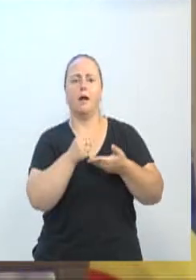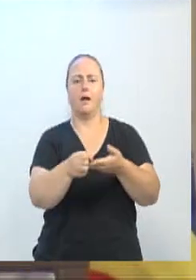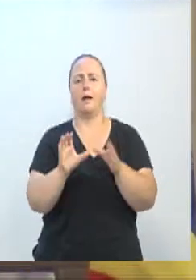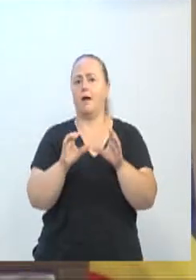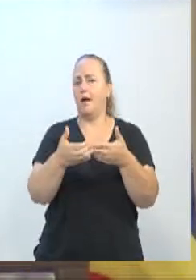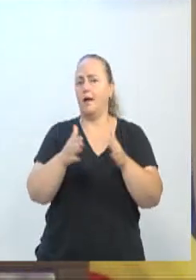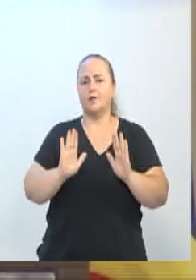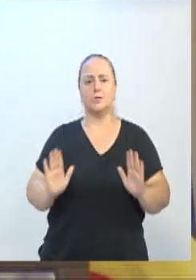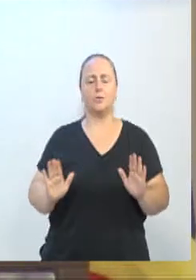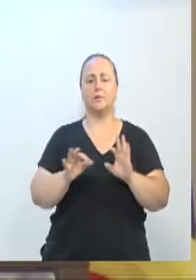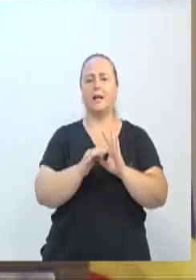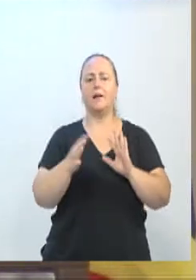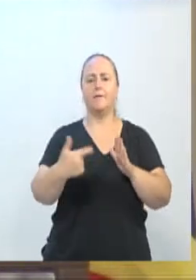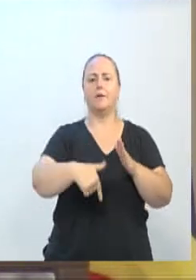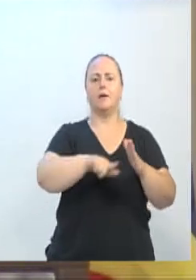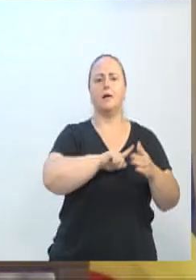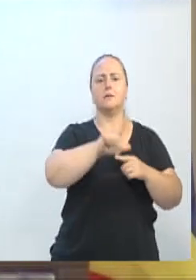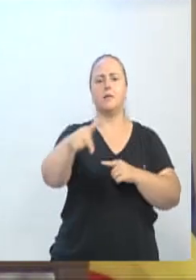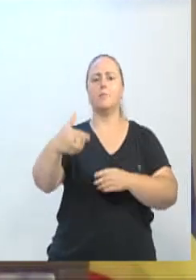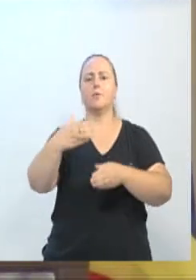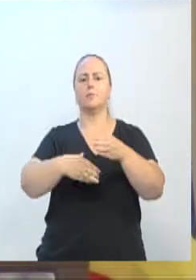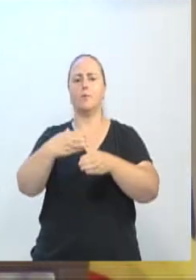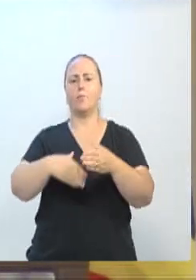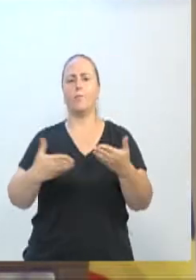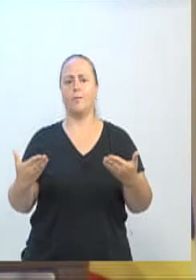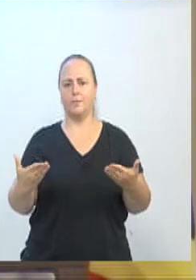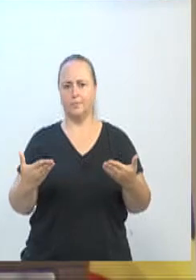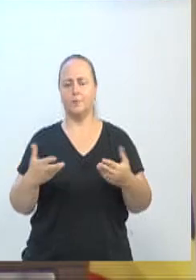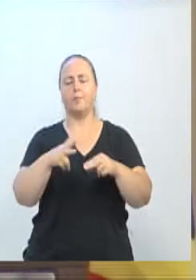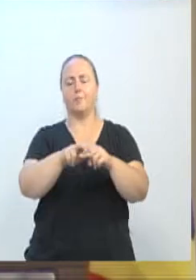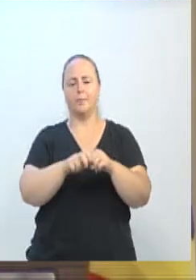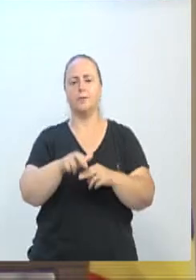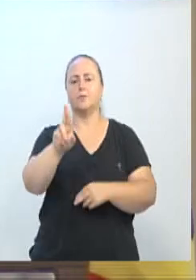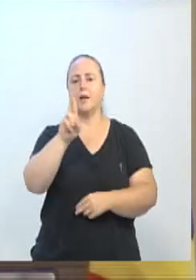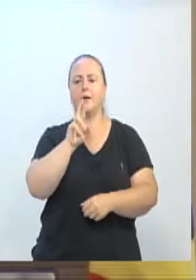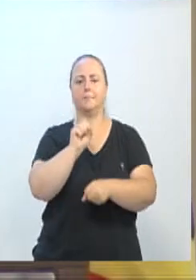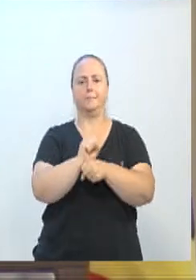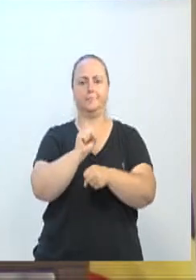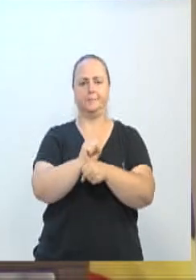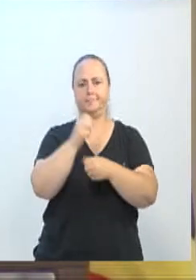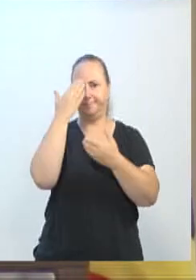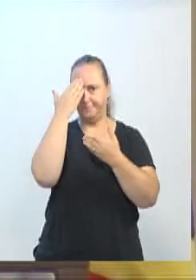instante do qual foi feito, e a gente aguarda do secretário também algumas respostas. Seria isso nessa tarde. Muito obrigado, presidente. Obrigado,